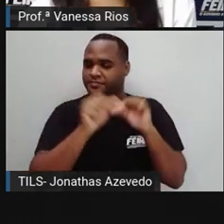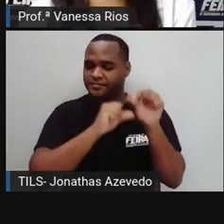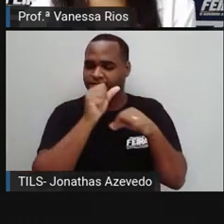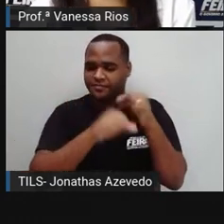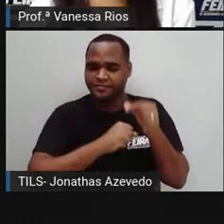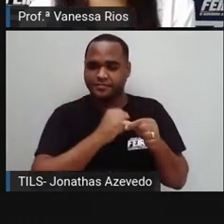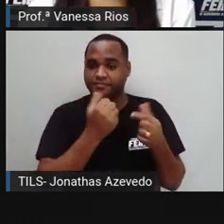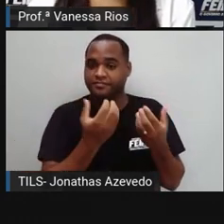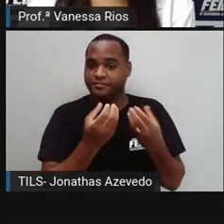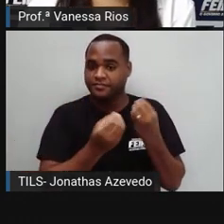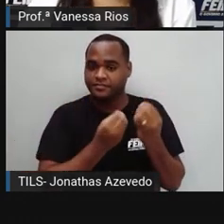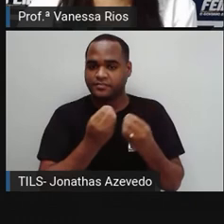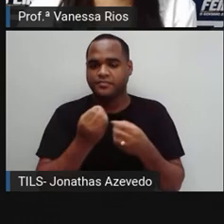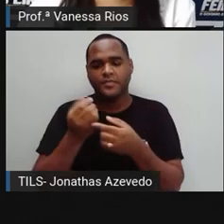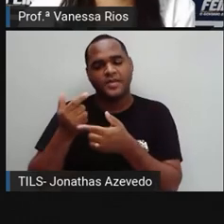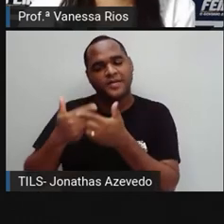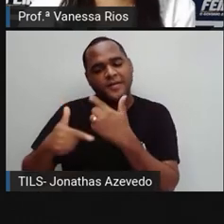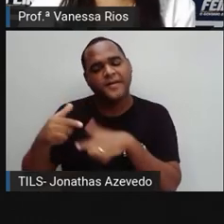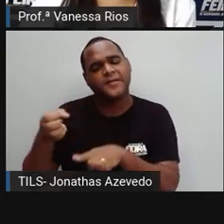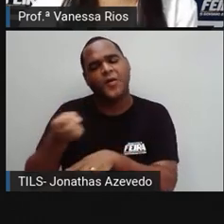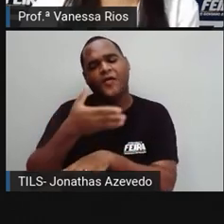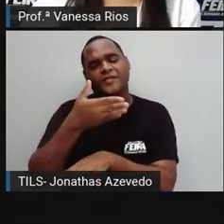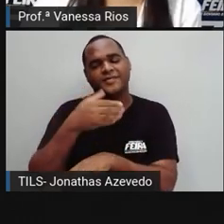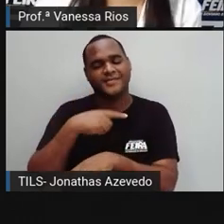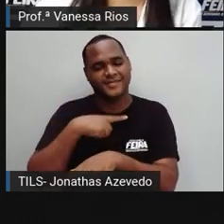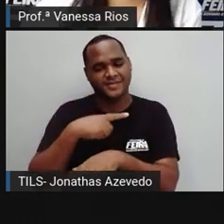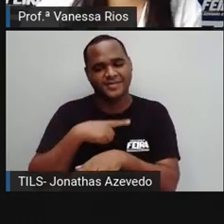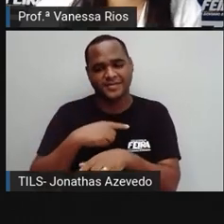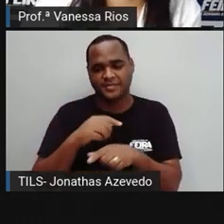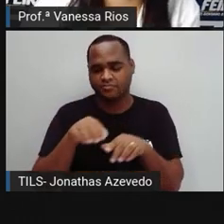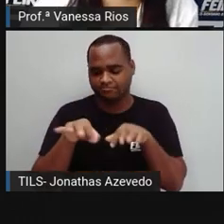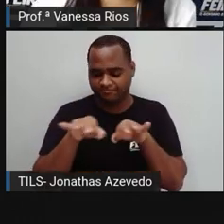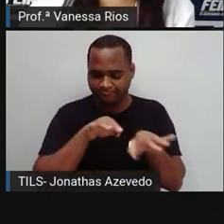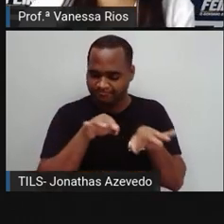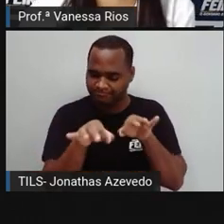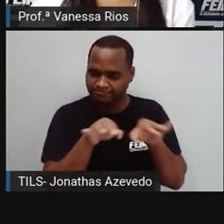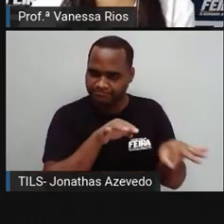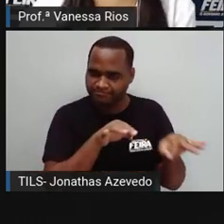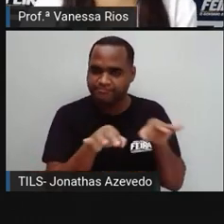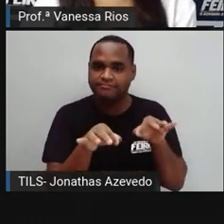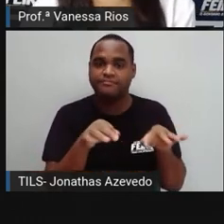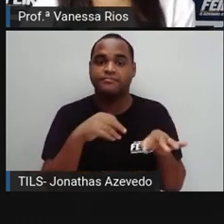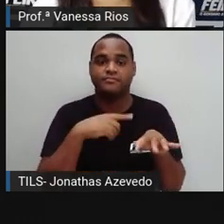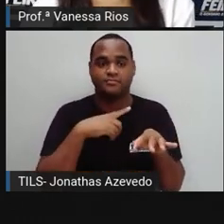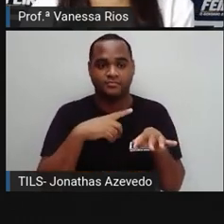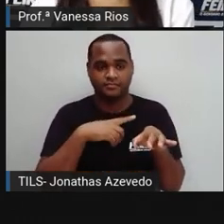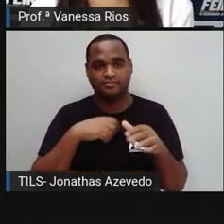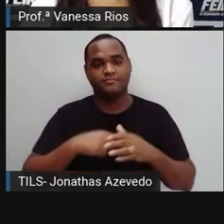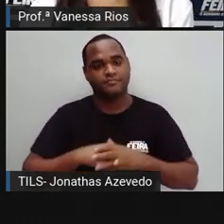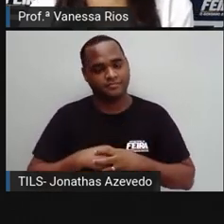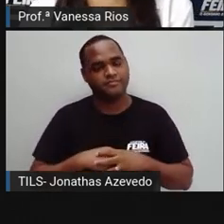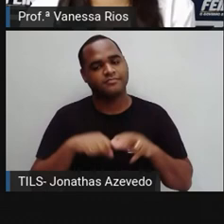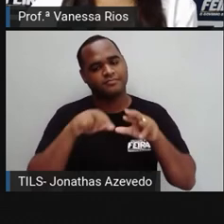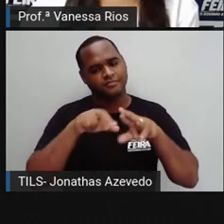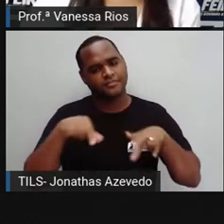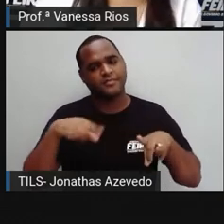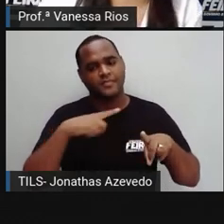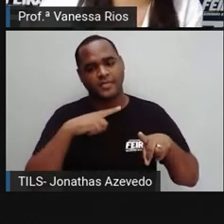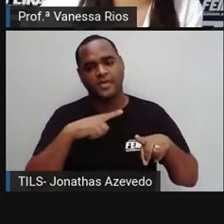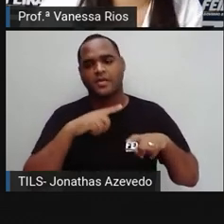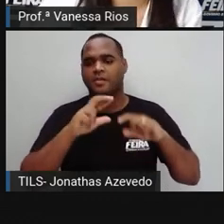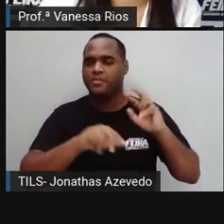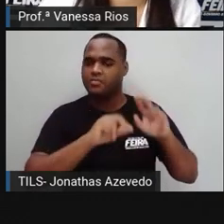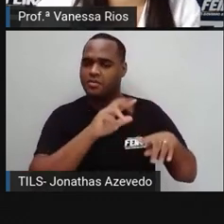em produtos de consumo novamente, né? Quando são organizados em bazares diferentes. Tem bazares